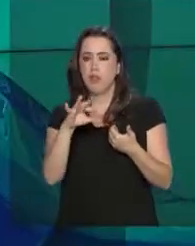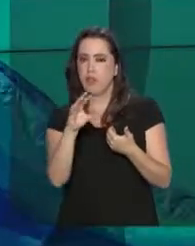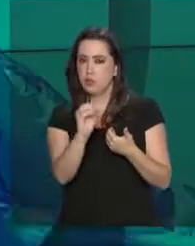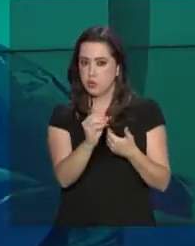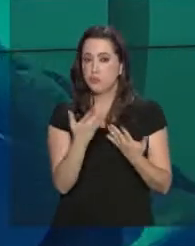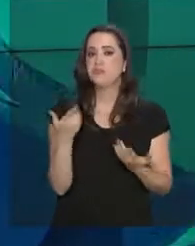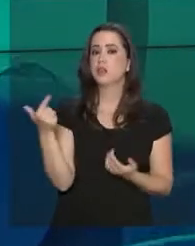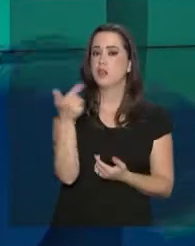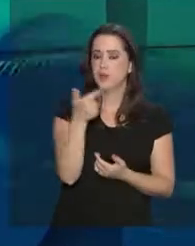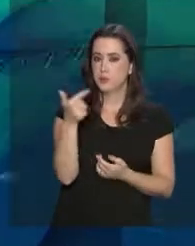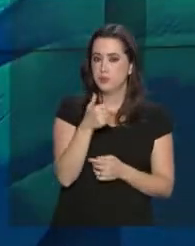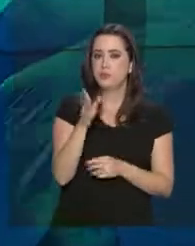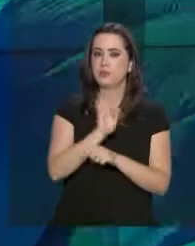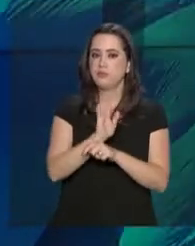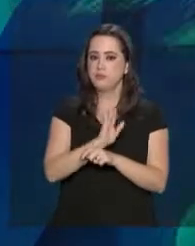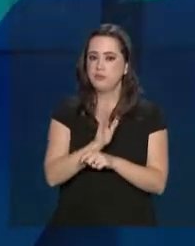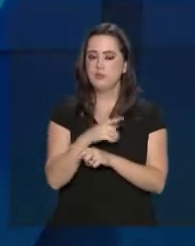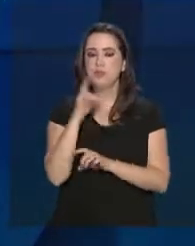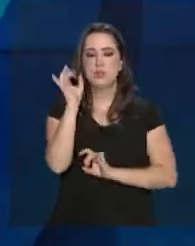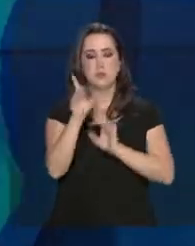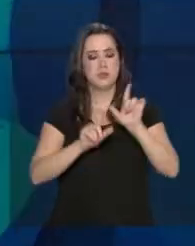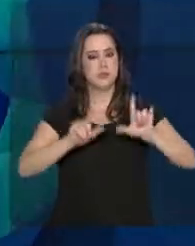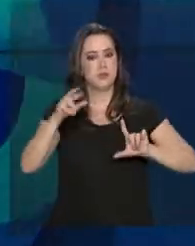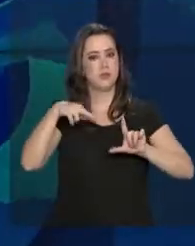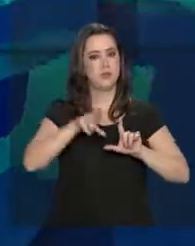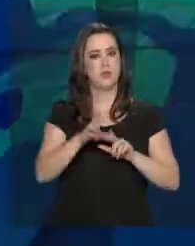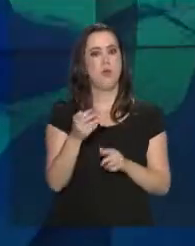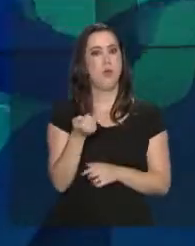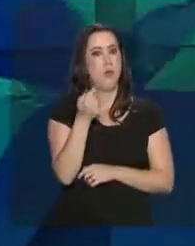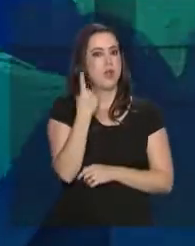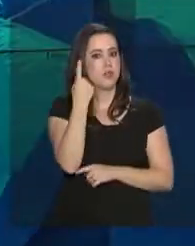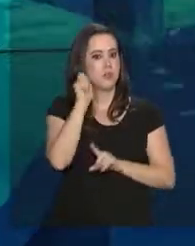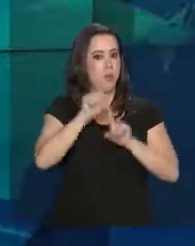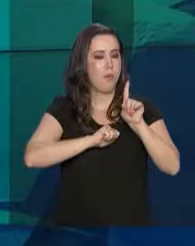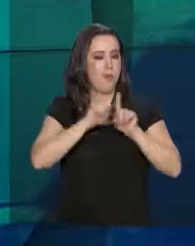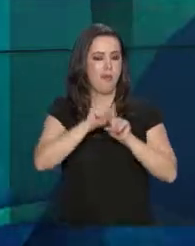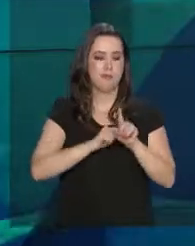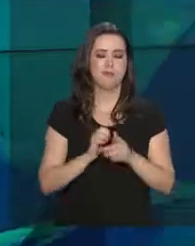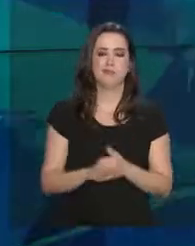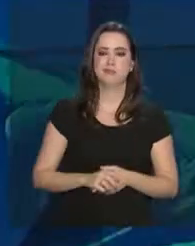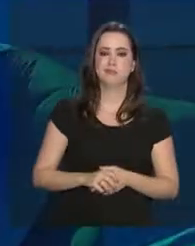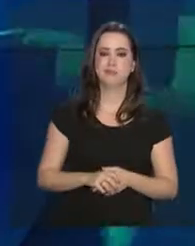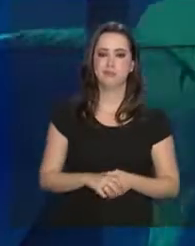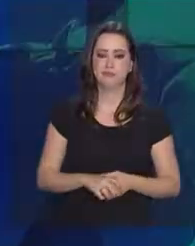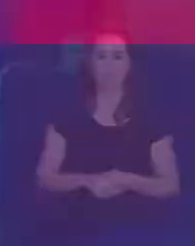matéria especial da equipe da TVNBR, que passou quase um mês na Antártica.